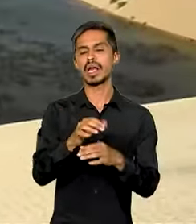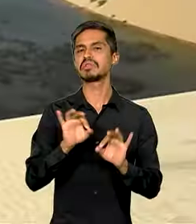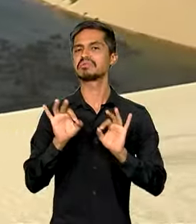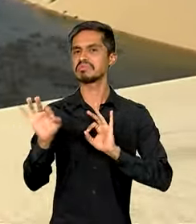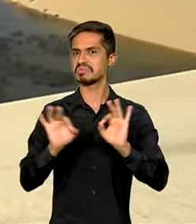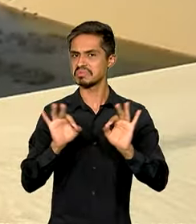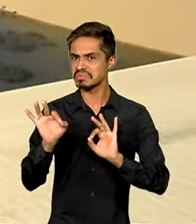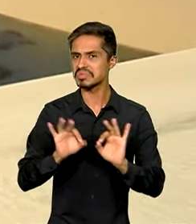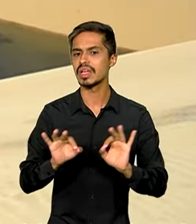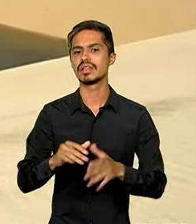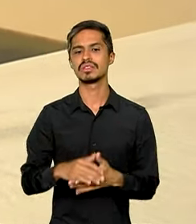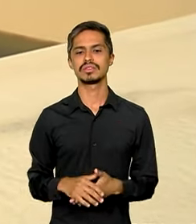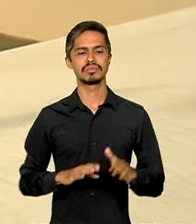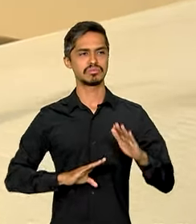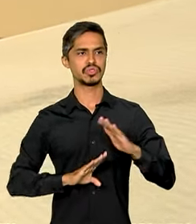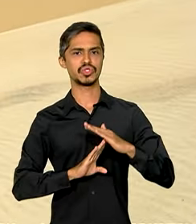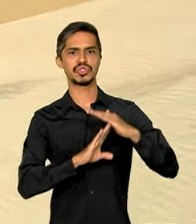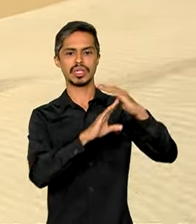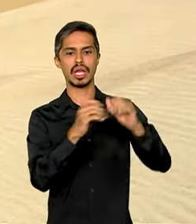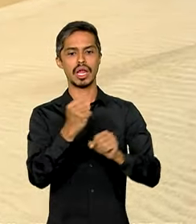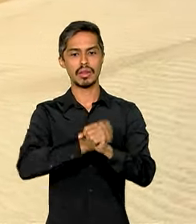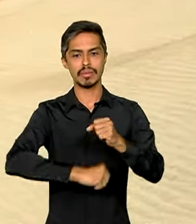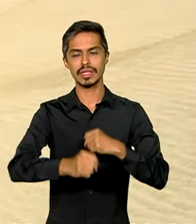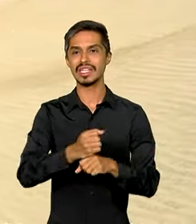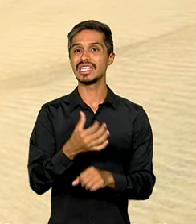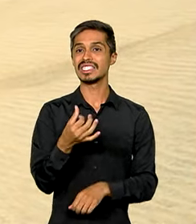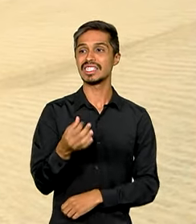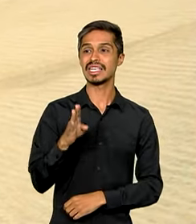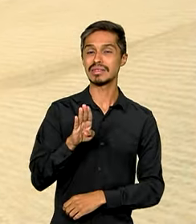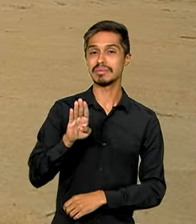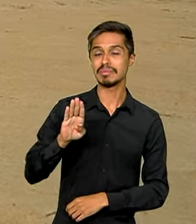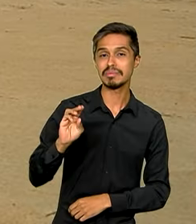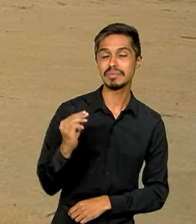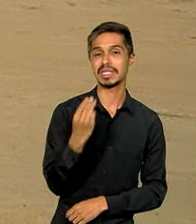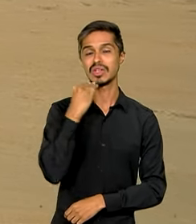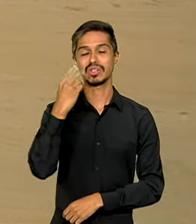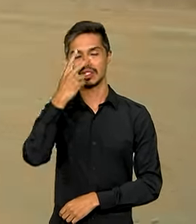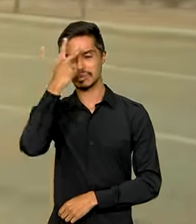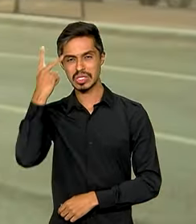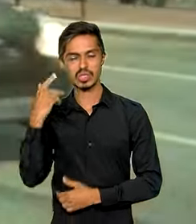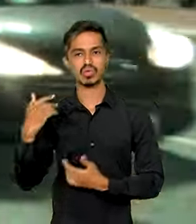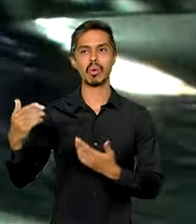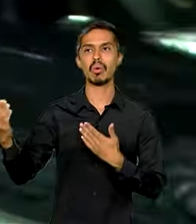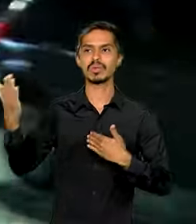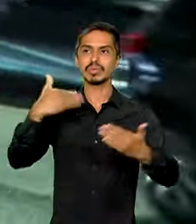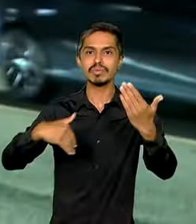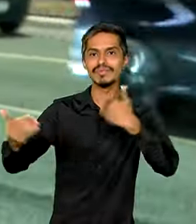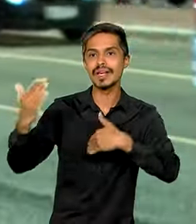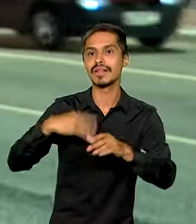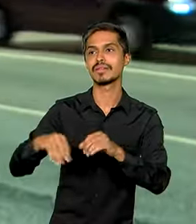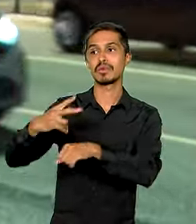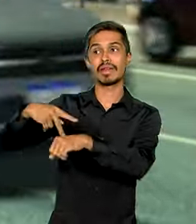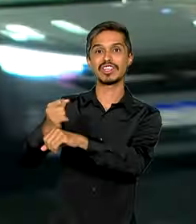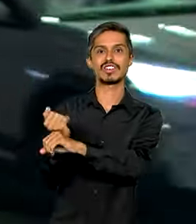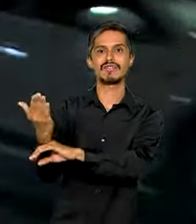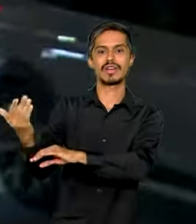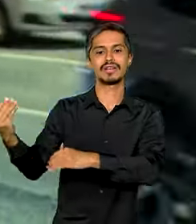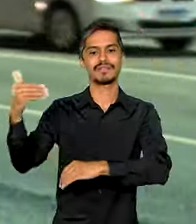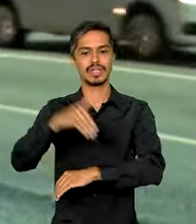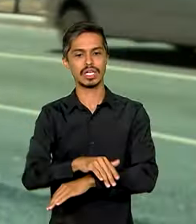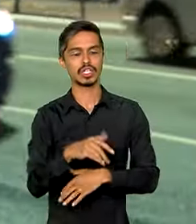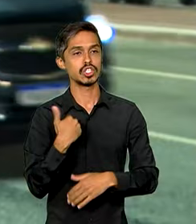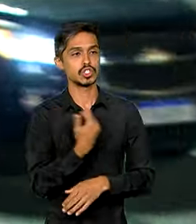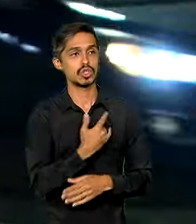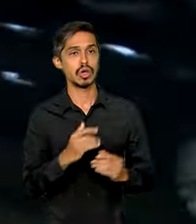internacional. No ano passado, o Brasil recebeu quase 6 milhões de turistas estrangeiros. E com isso, a gente retomou aqueles